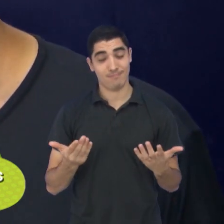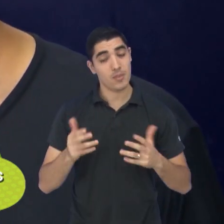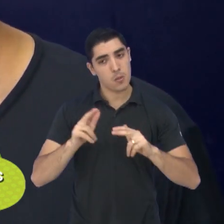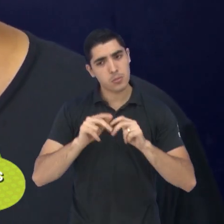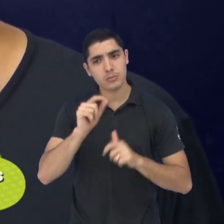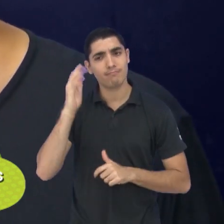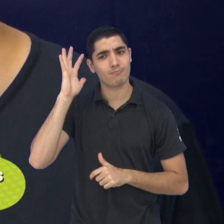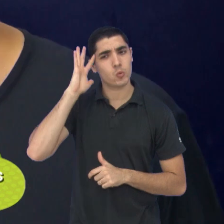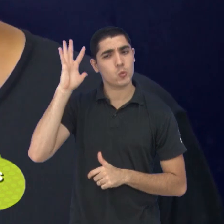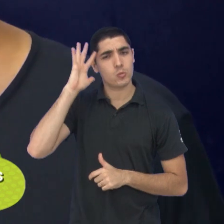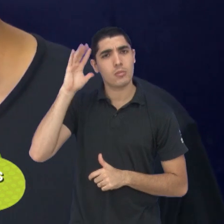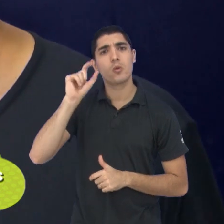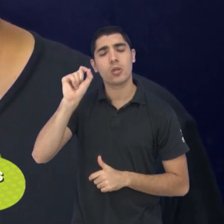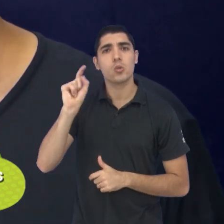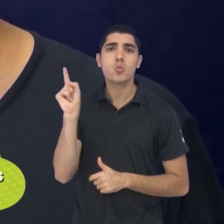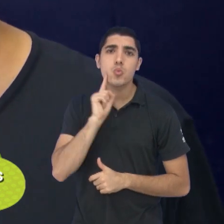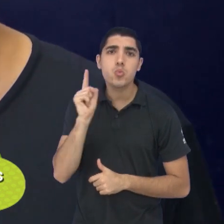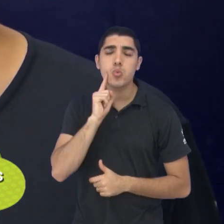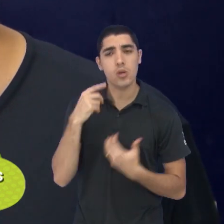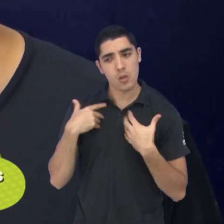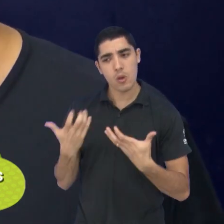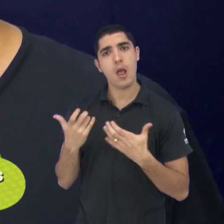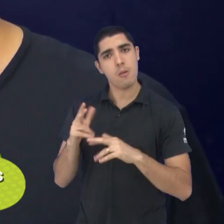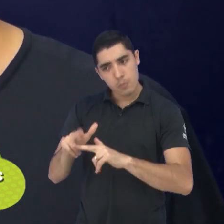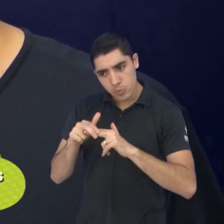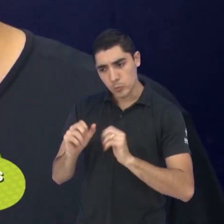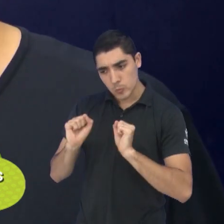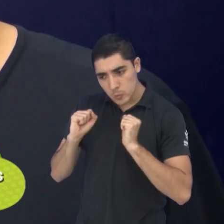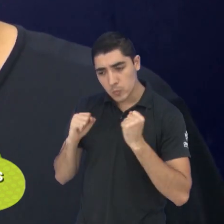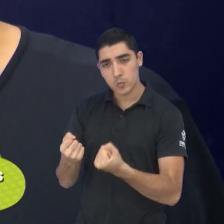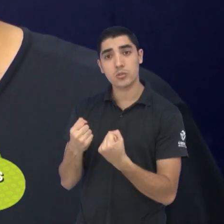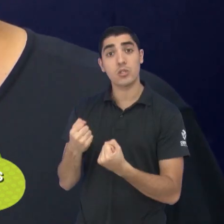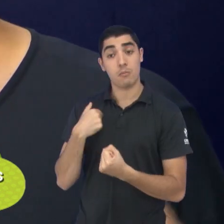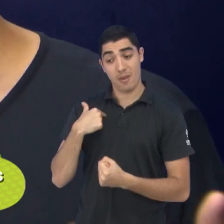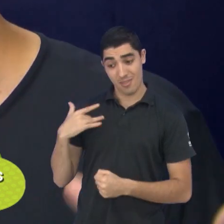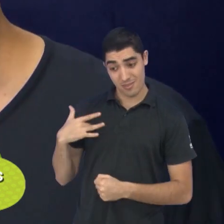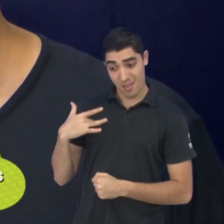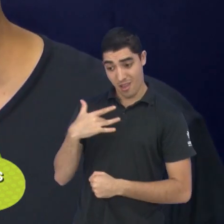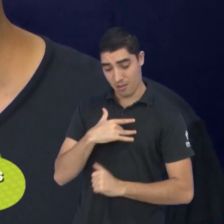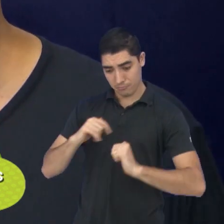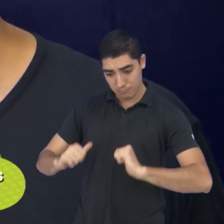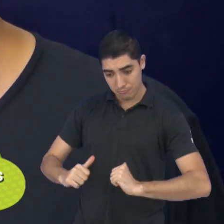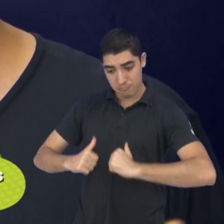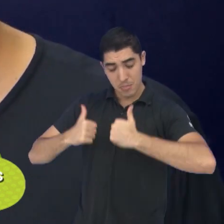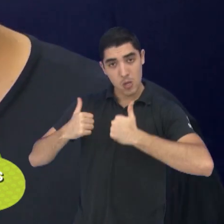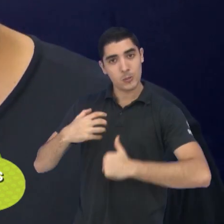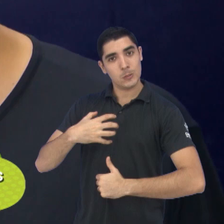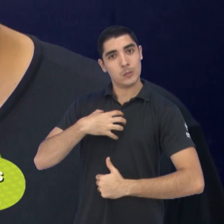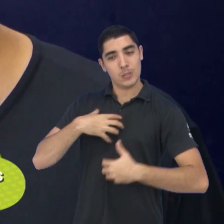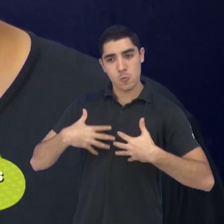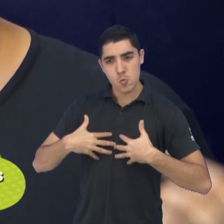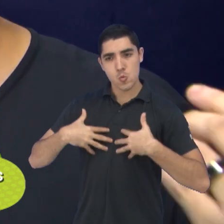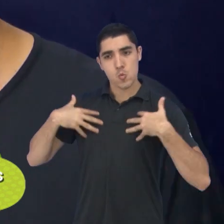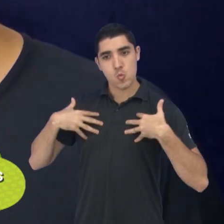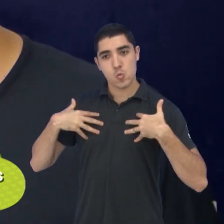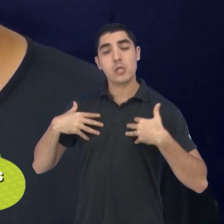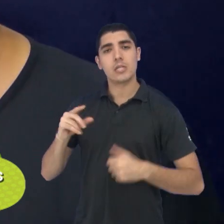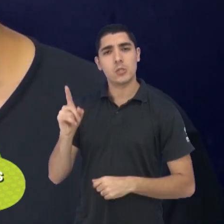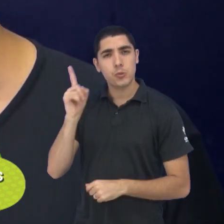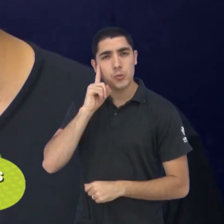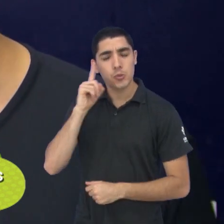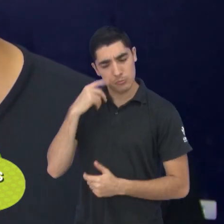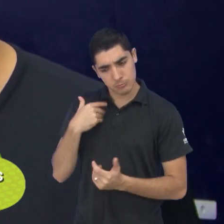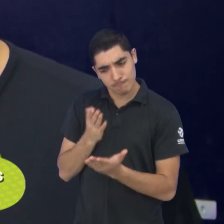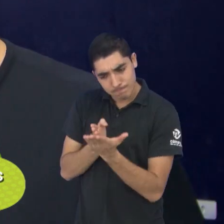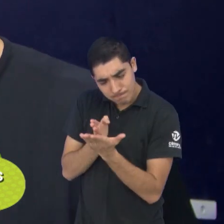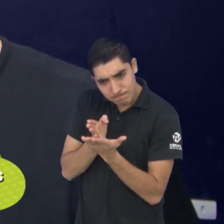tem que lembrar todos os dias o motivo pelo qual você começou a fazer para que aquilo te dê motivação e disciplina para você